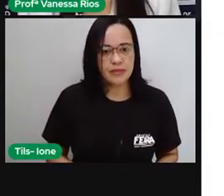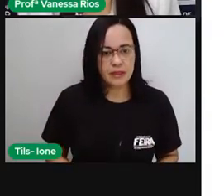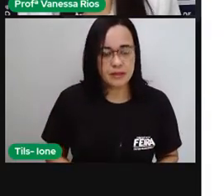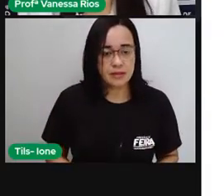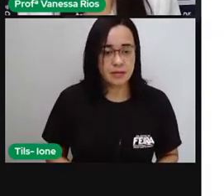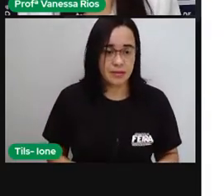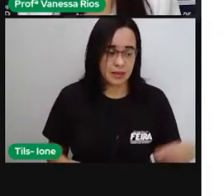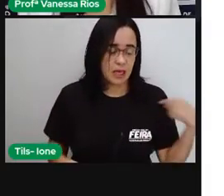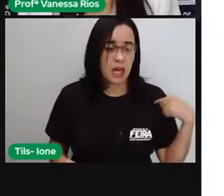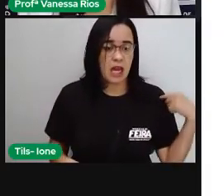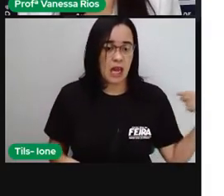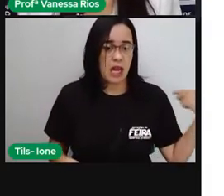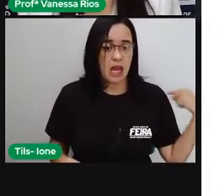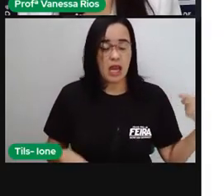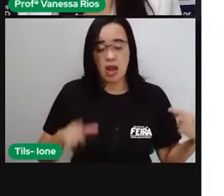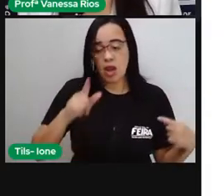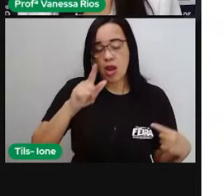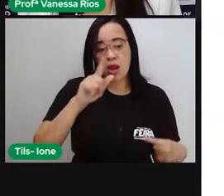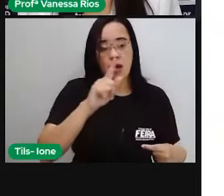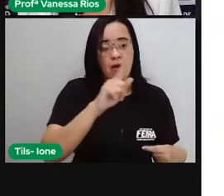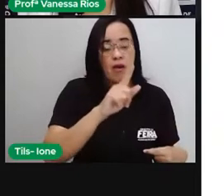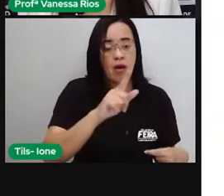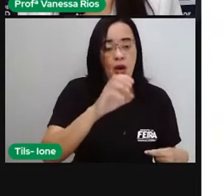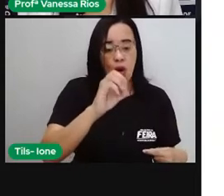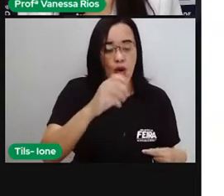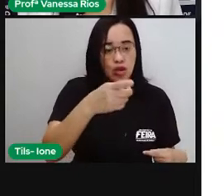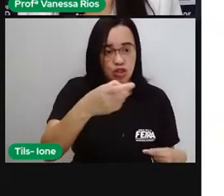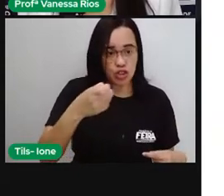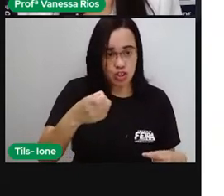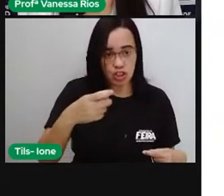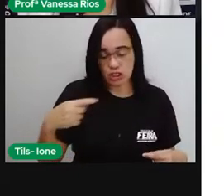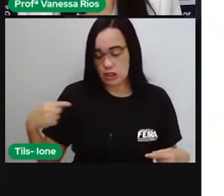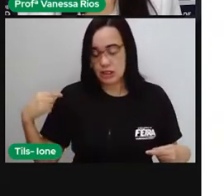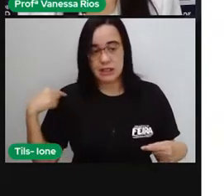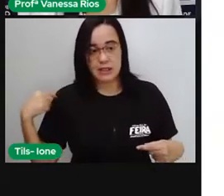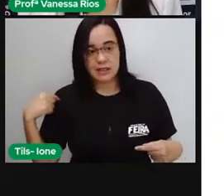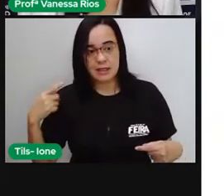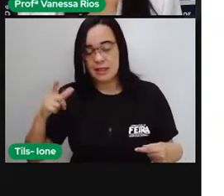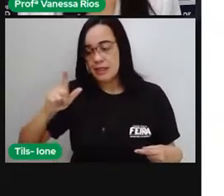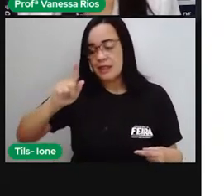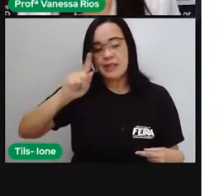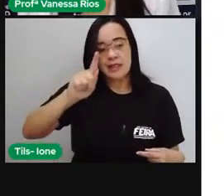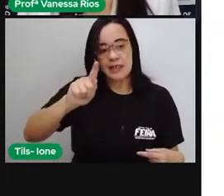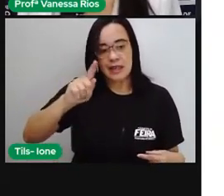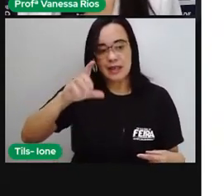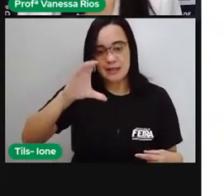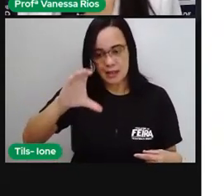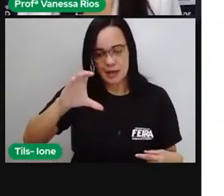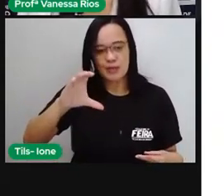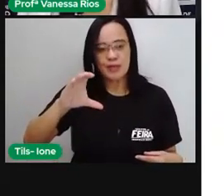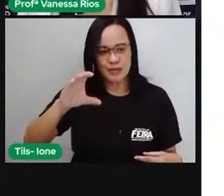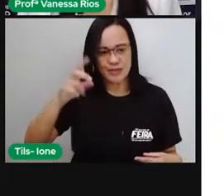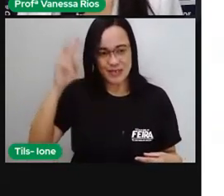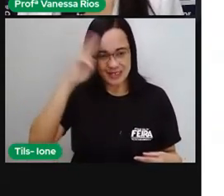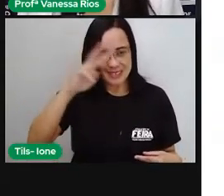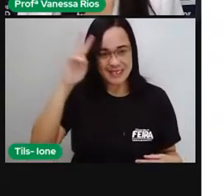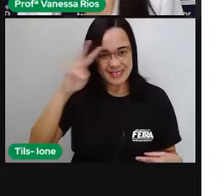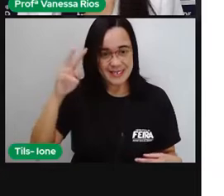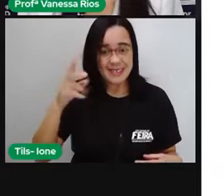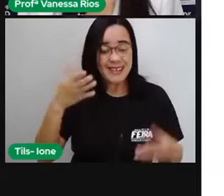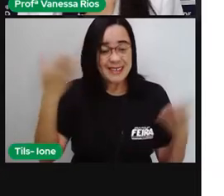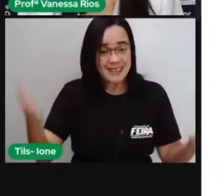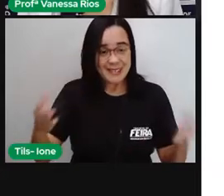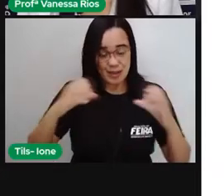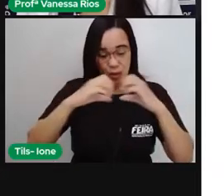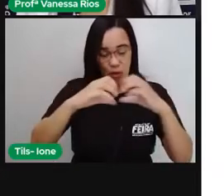gás carbônico. Então, o coração aí é a bomba, é um músculo forte, não é? Que faz com que exista aí a